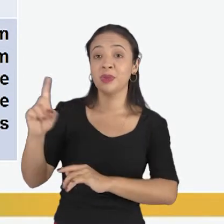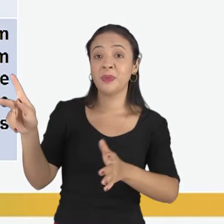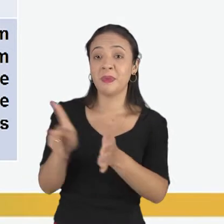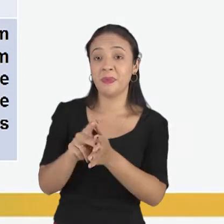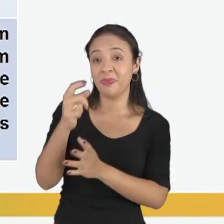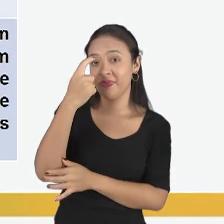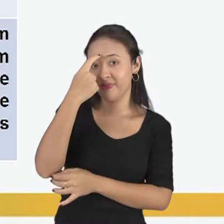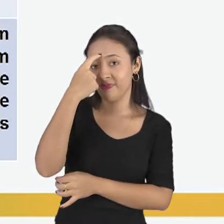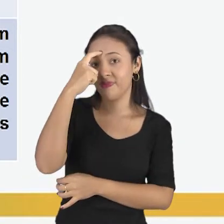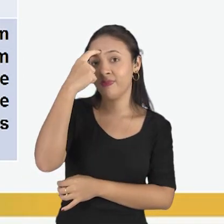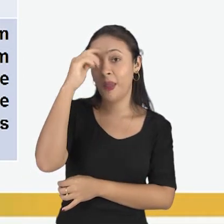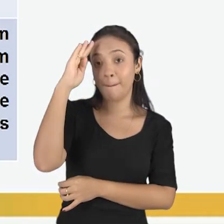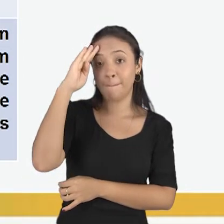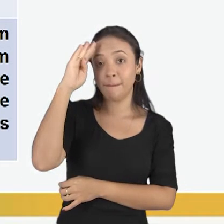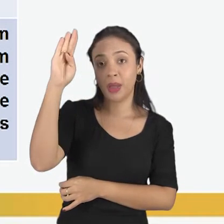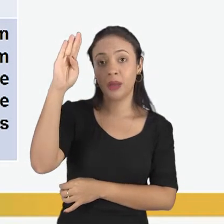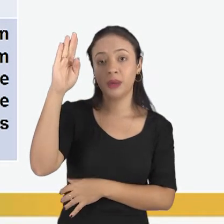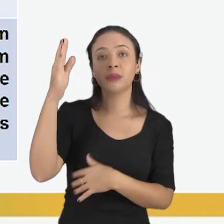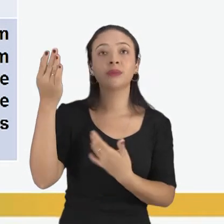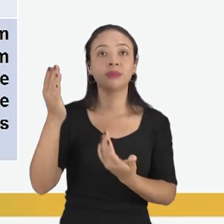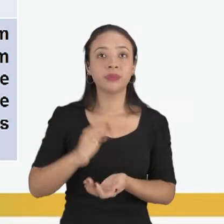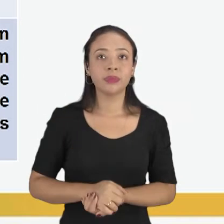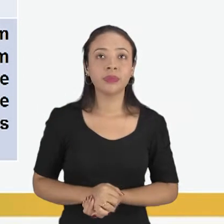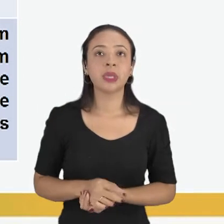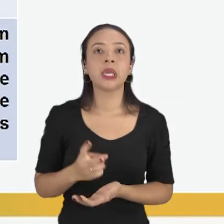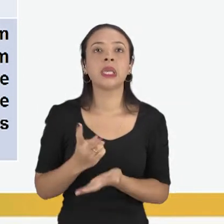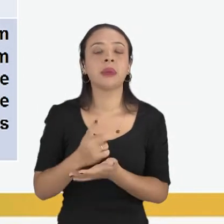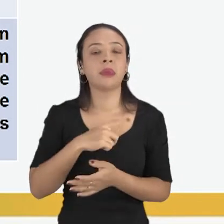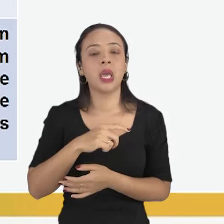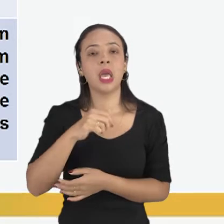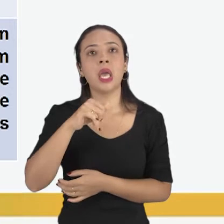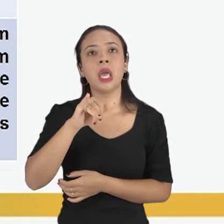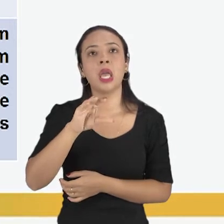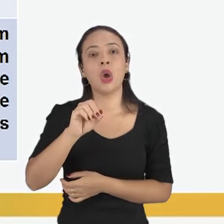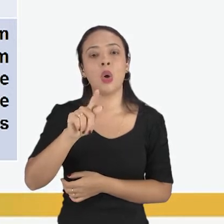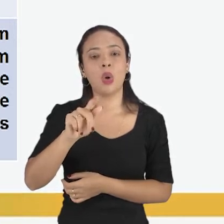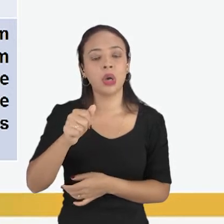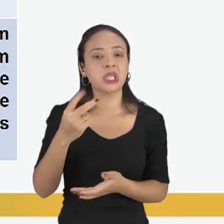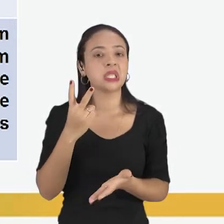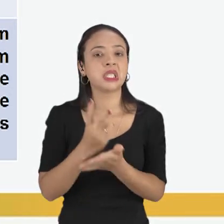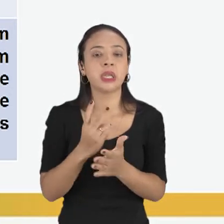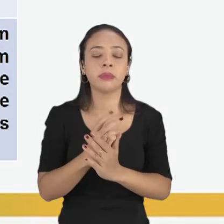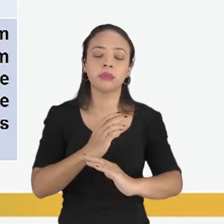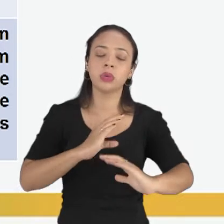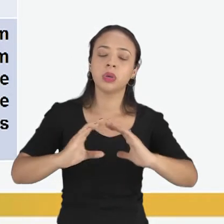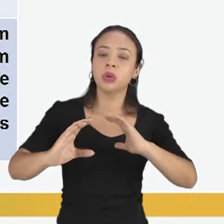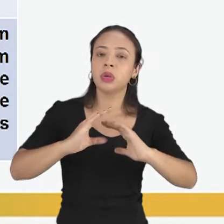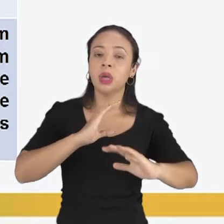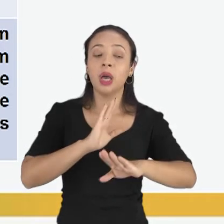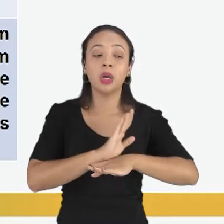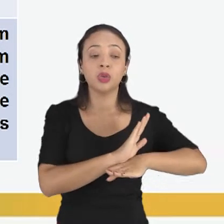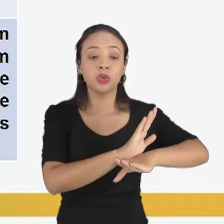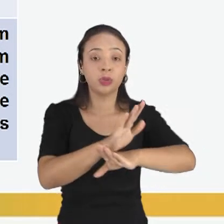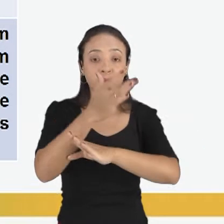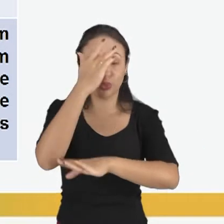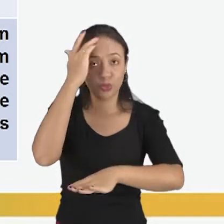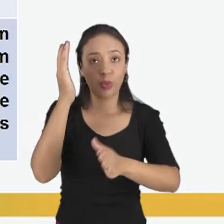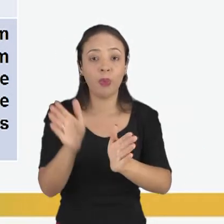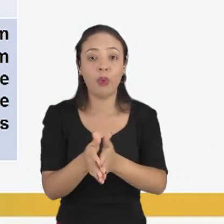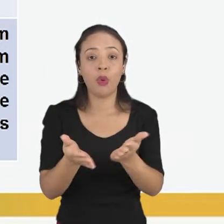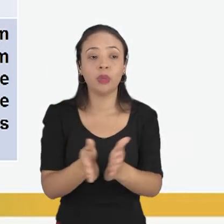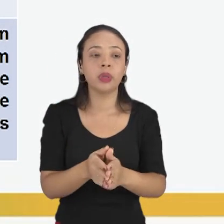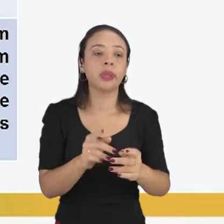principal. Eles praticam vários tipos de yoga, recitam mantras, ajudam pessoas carentes, visitam lugares